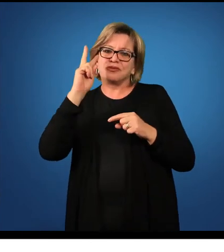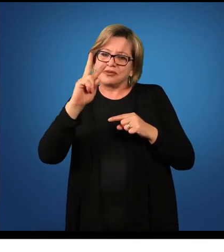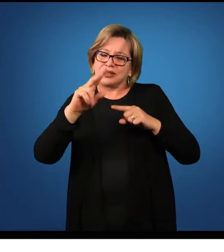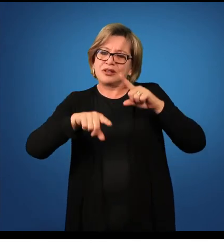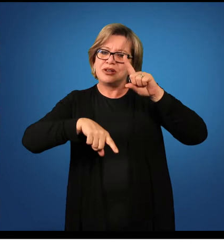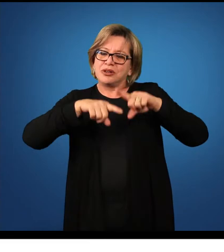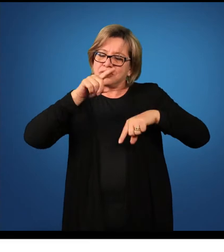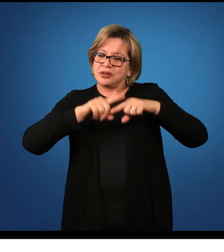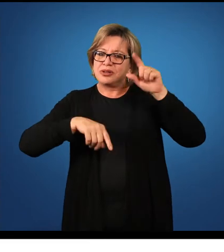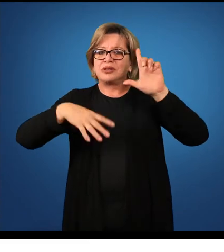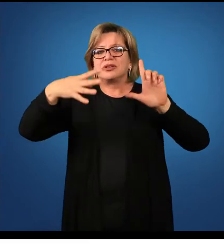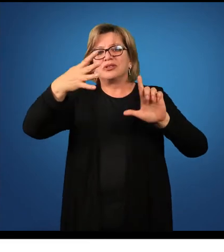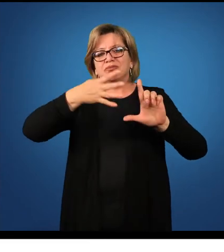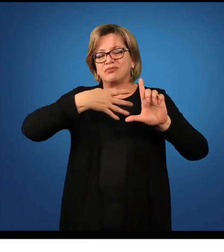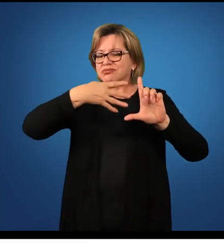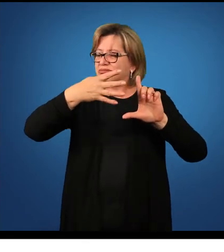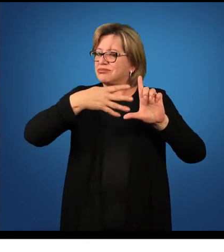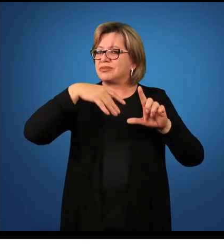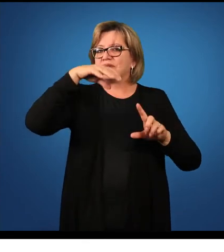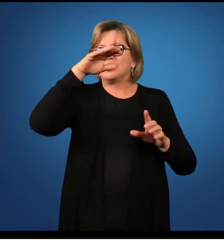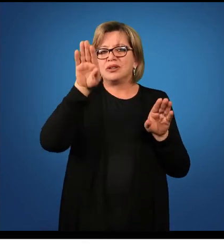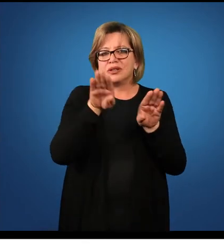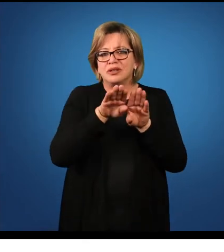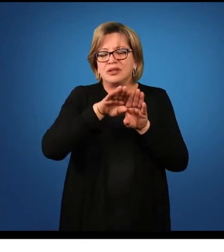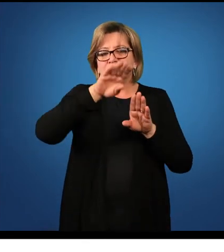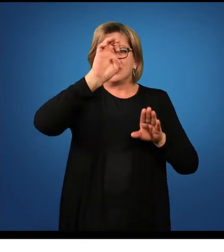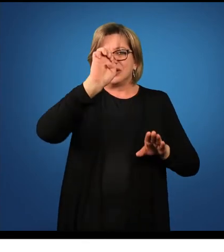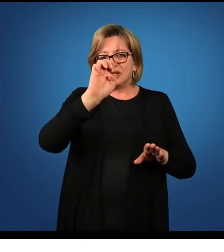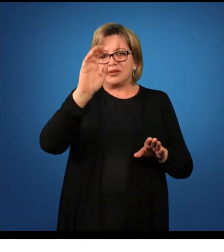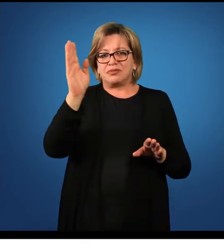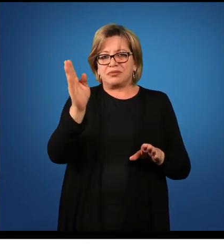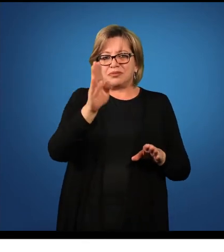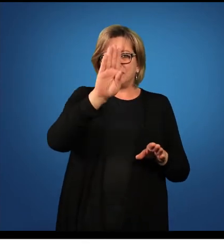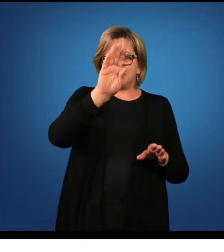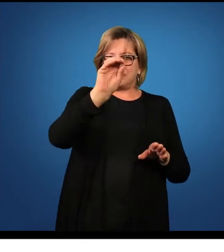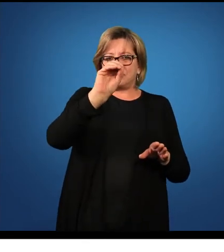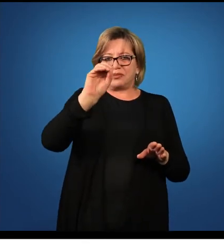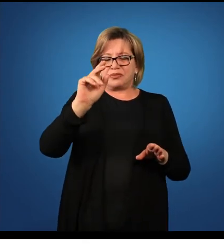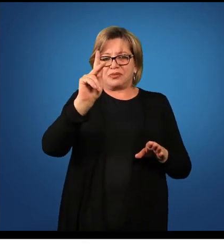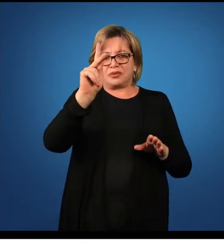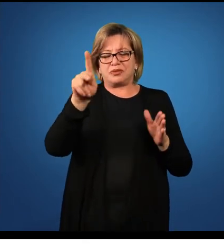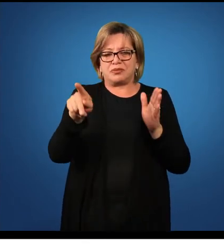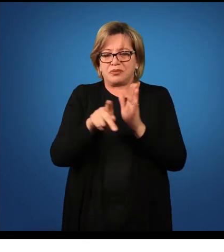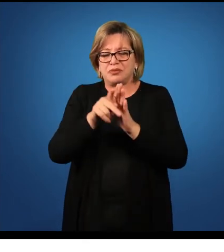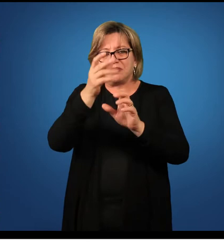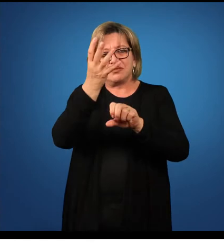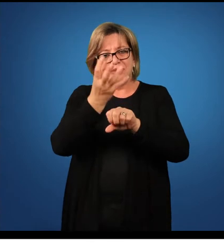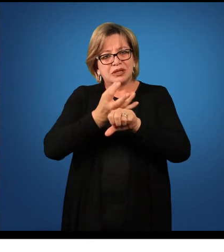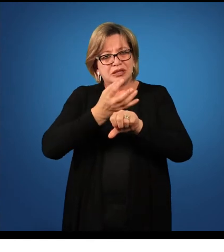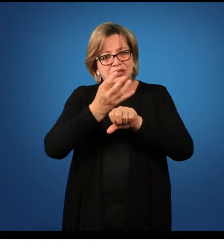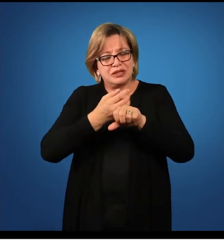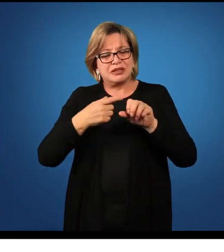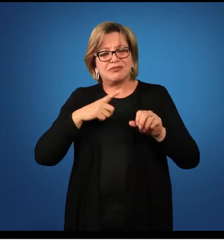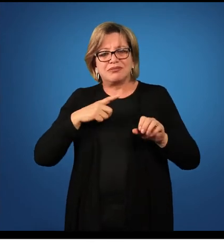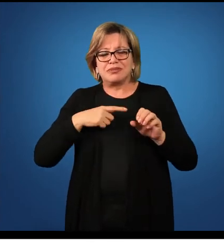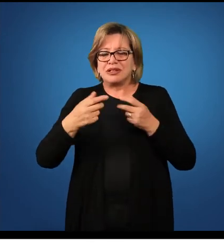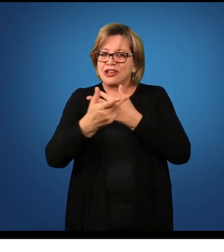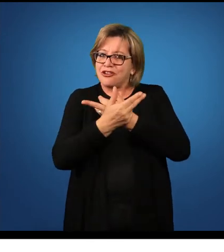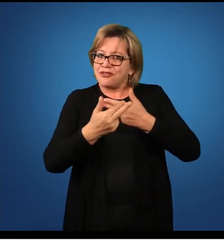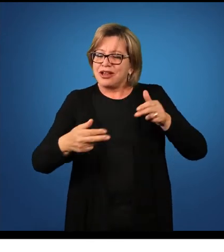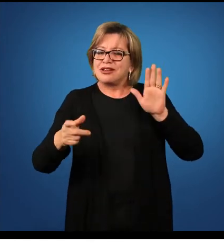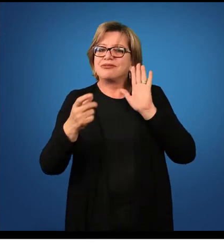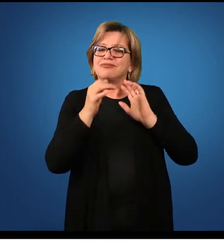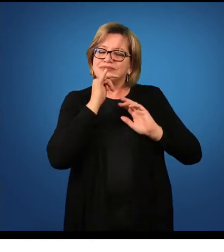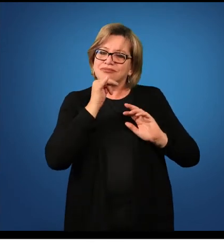aqui da videoaula, o e-book do professor, e o mapa da disciplina, que também nós exemplificamos isso com vários